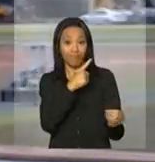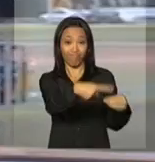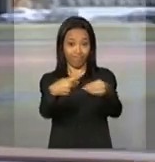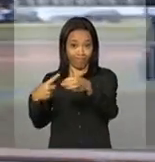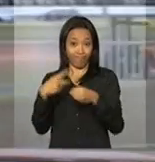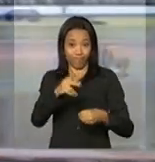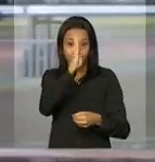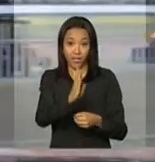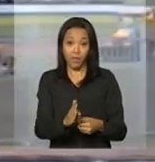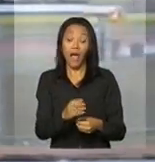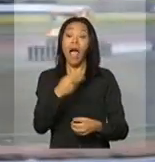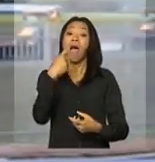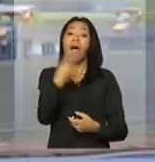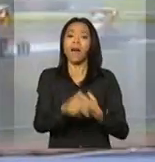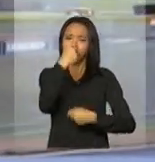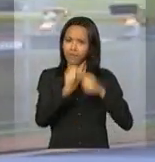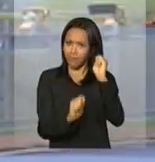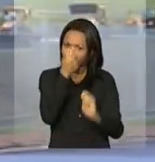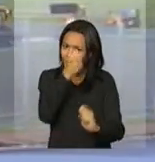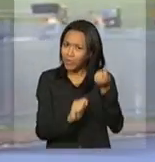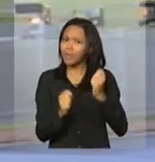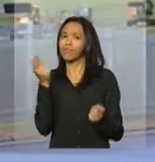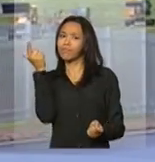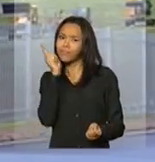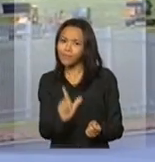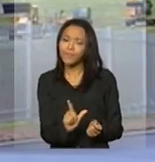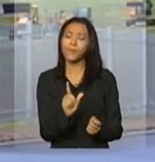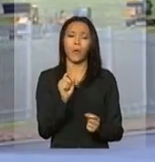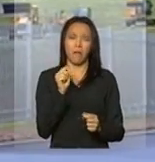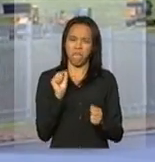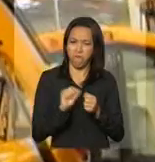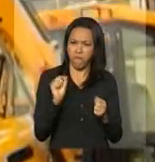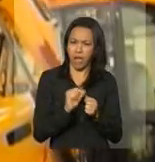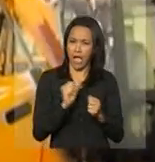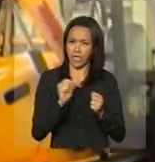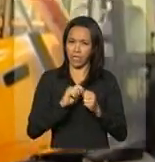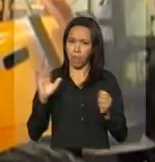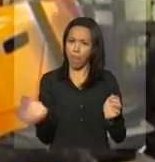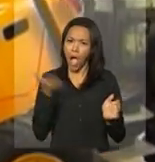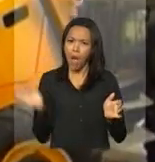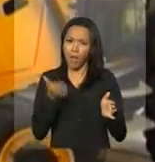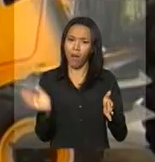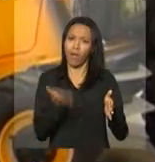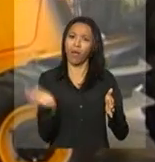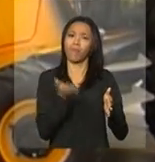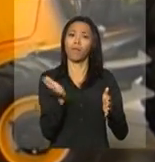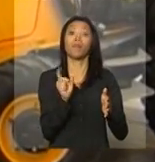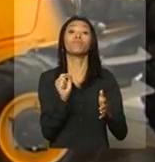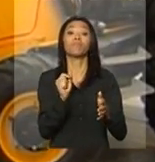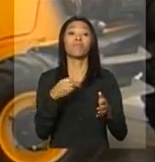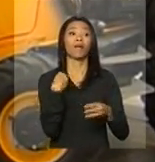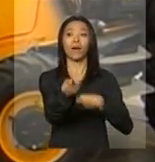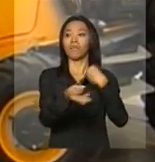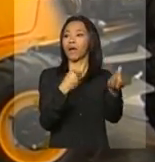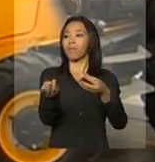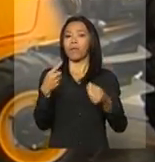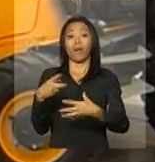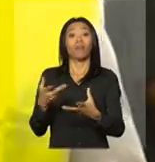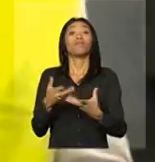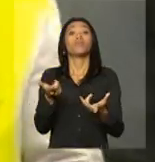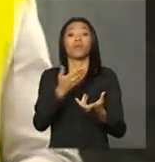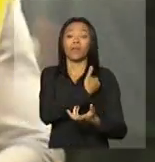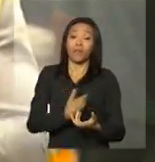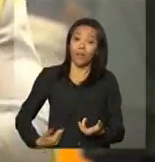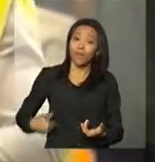fábricas nacionais também saem ganhando. Produzem com toda a capacidade para atender os pedidos do governo.